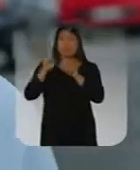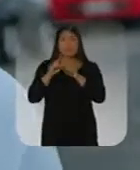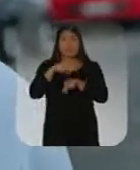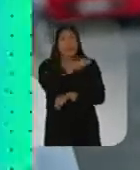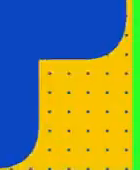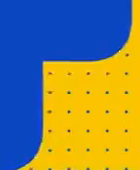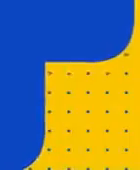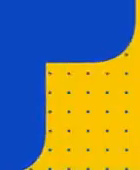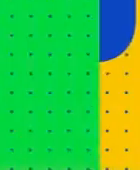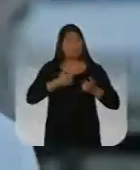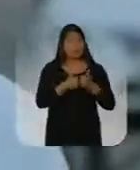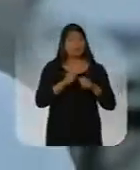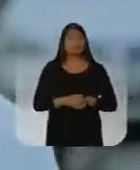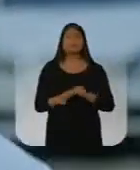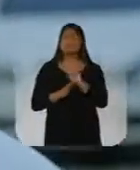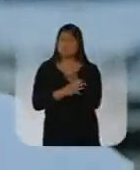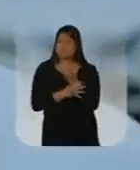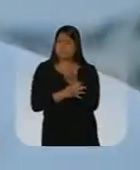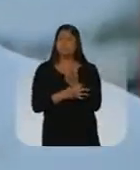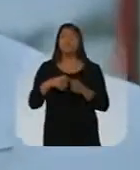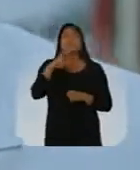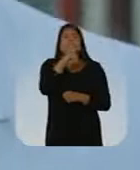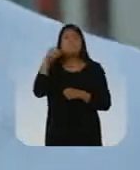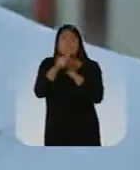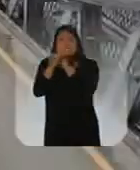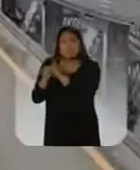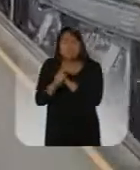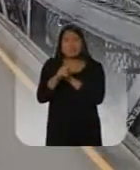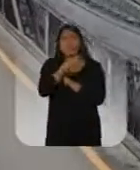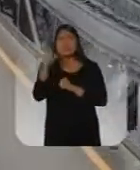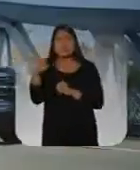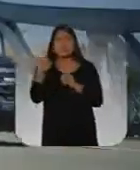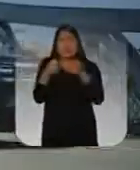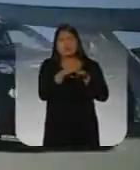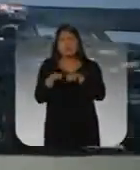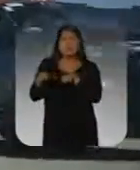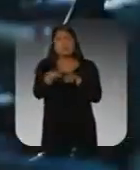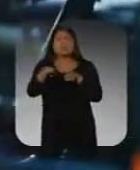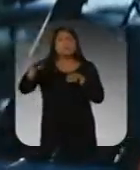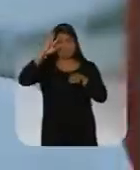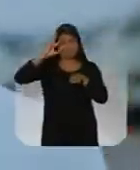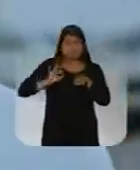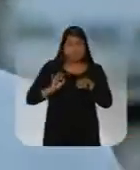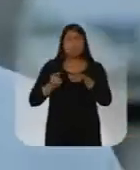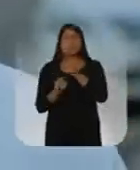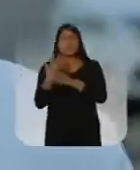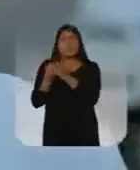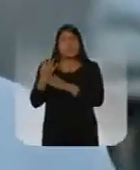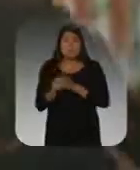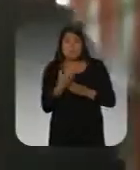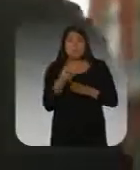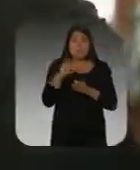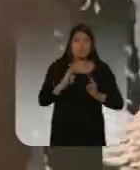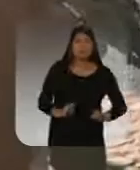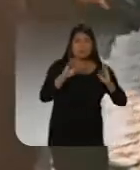livre estudantil. Bora para a segurança? Paredão com 500 câmeras. 500 novas viaturas. Criação da ROCAM Motos.